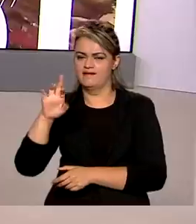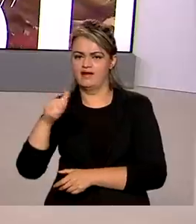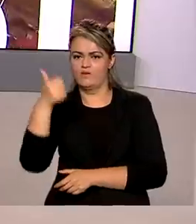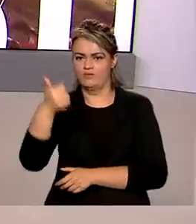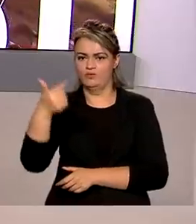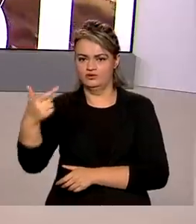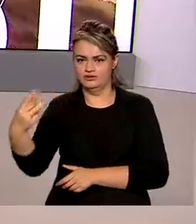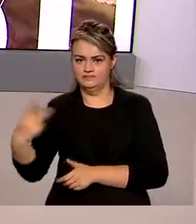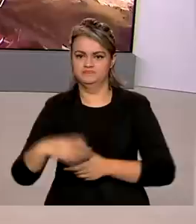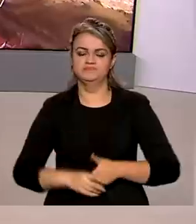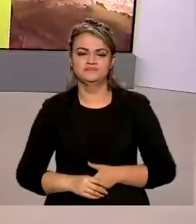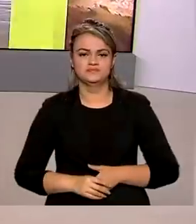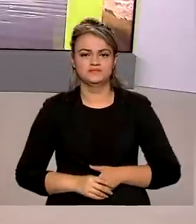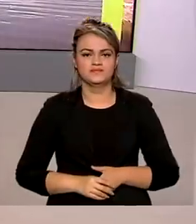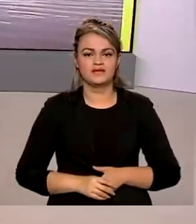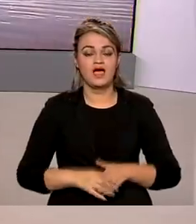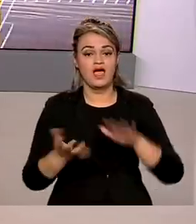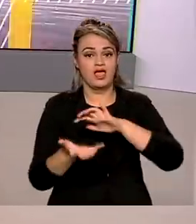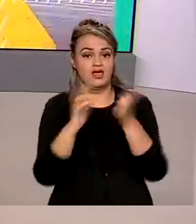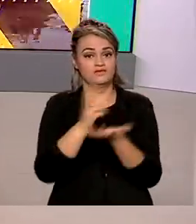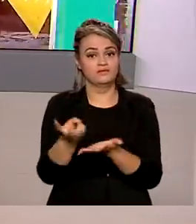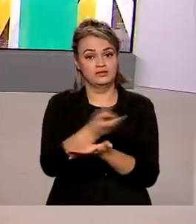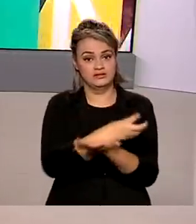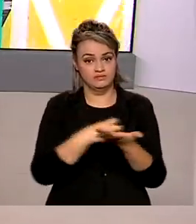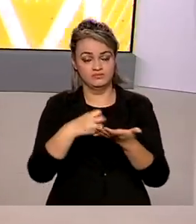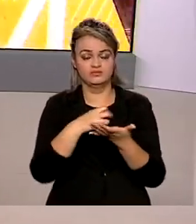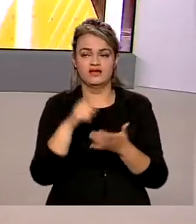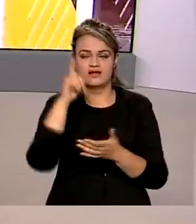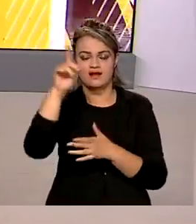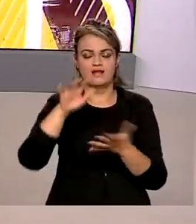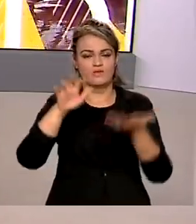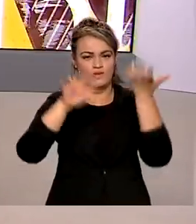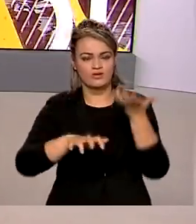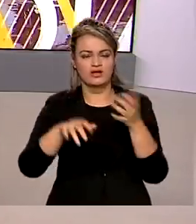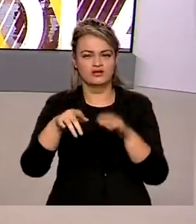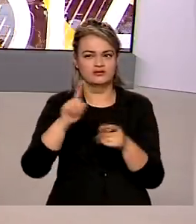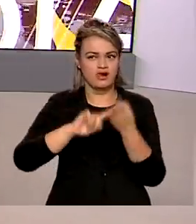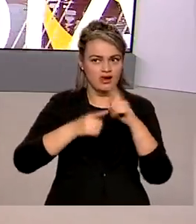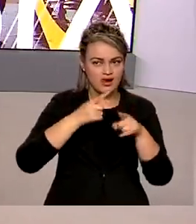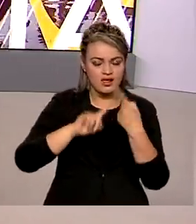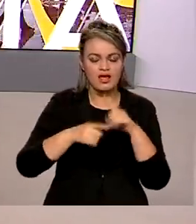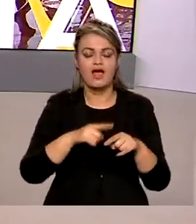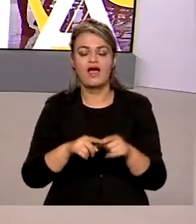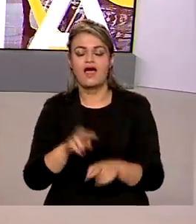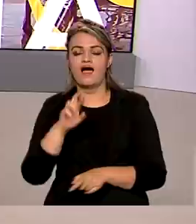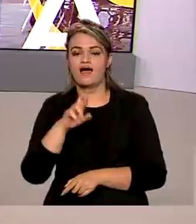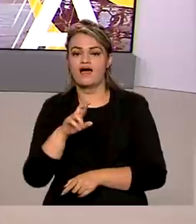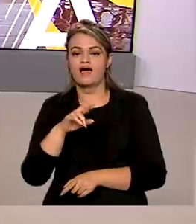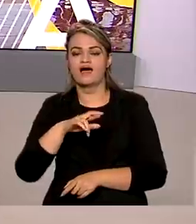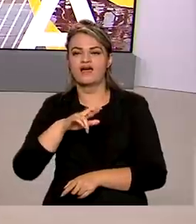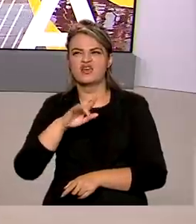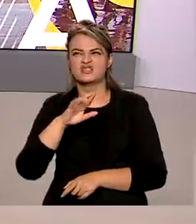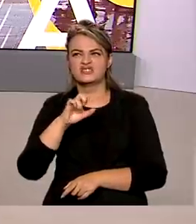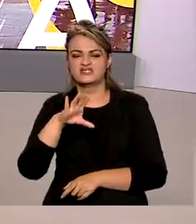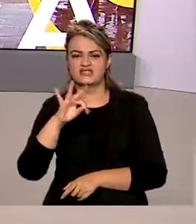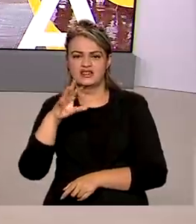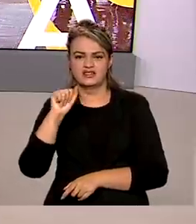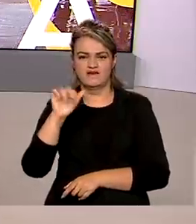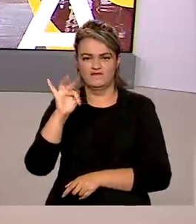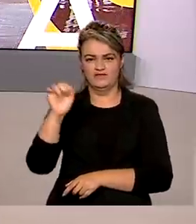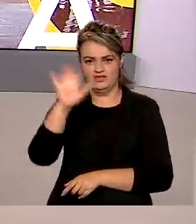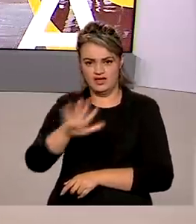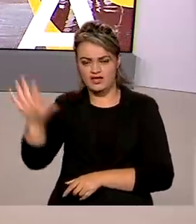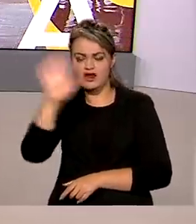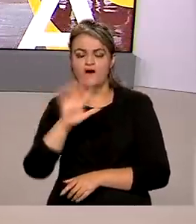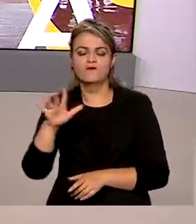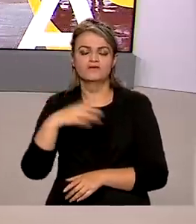Com a reforma tributária do governo tramitando no Congresso Nacional, a Receita Federal divulgou uma estimativa de impacto